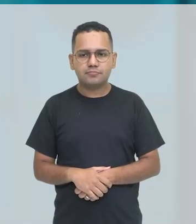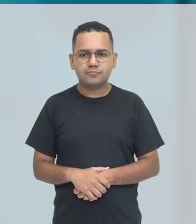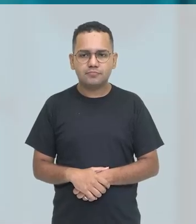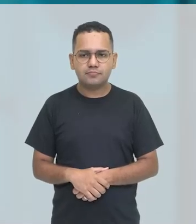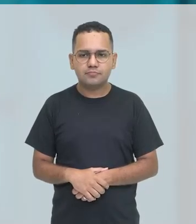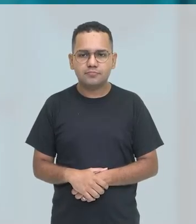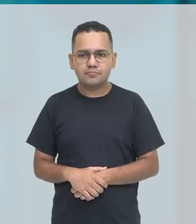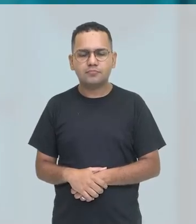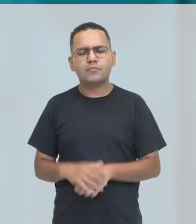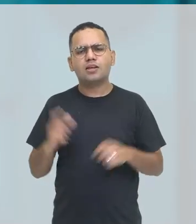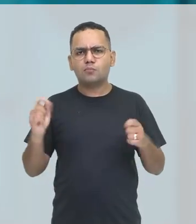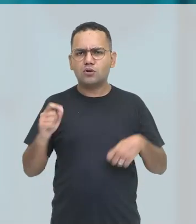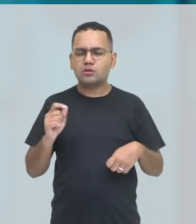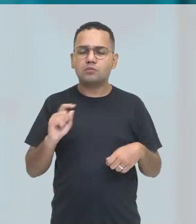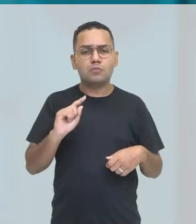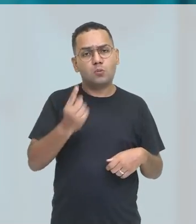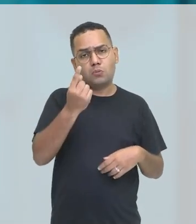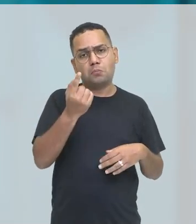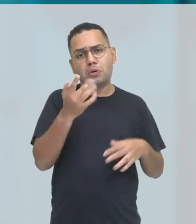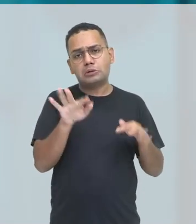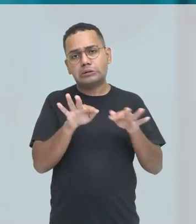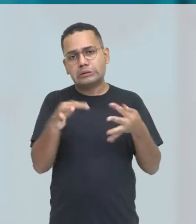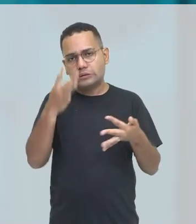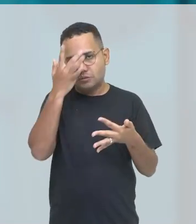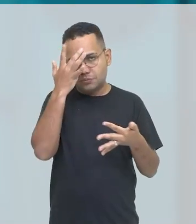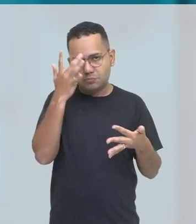utilizar com todos os outros, tá? Poderia ser yourself,